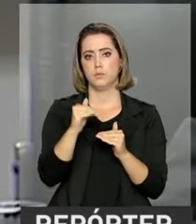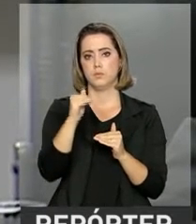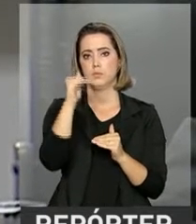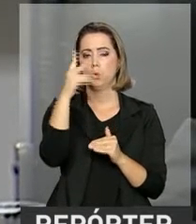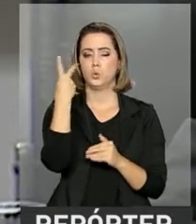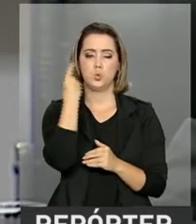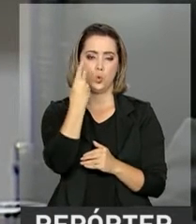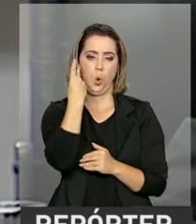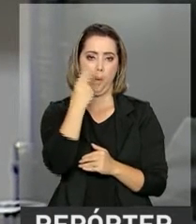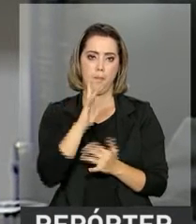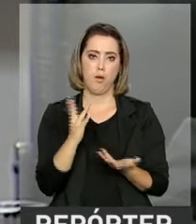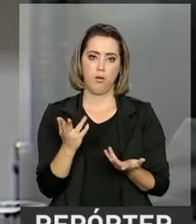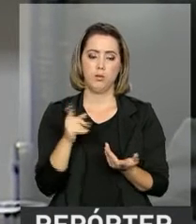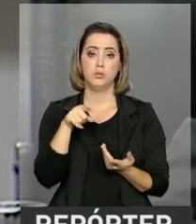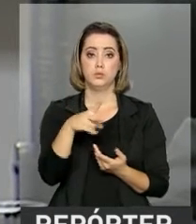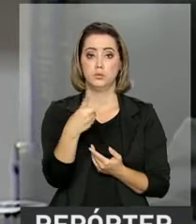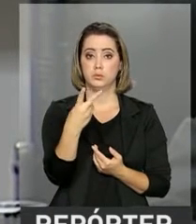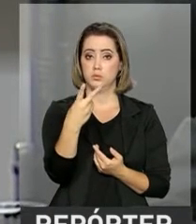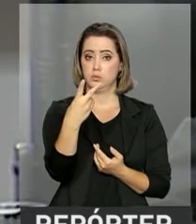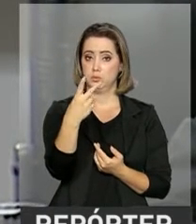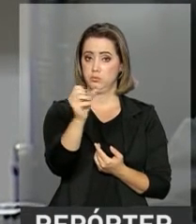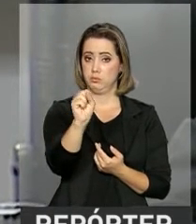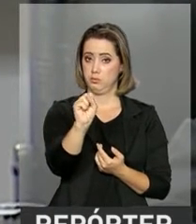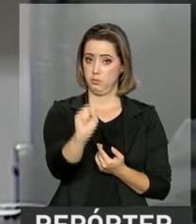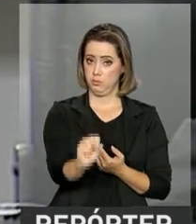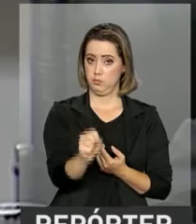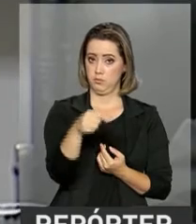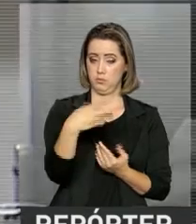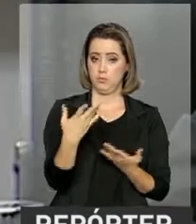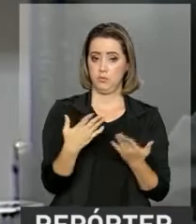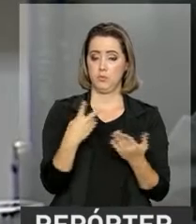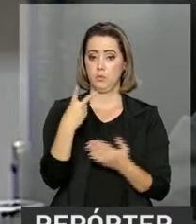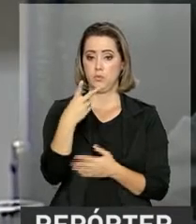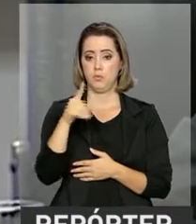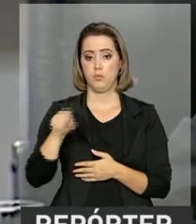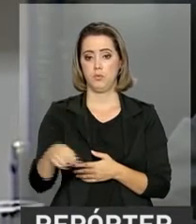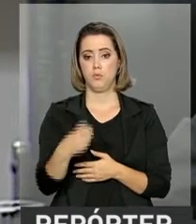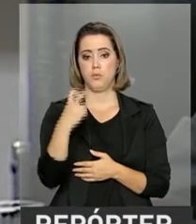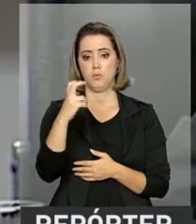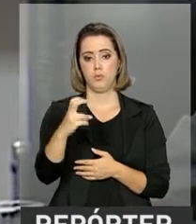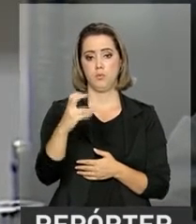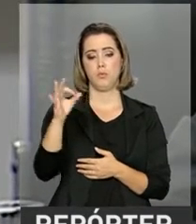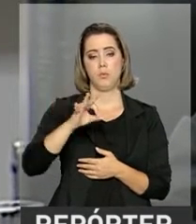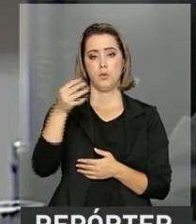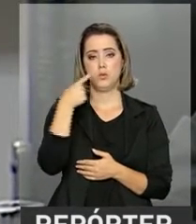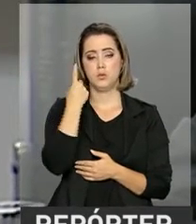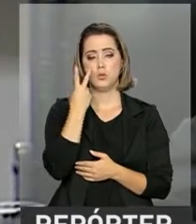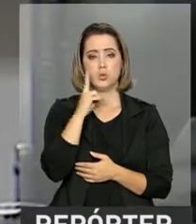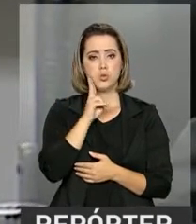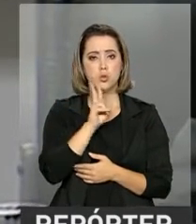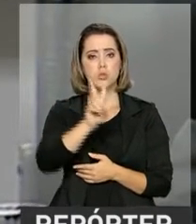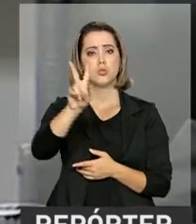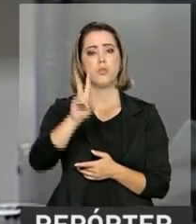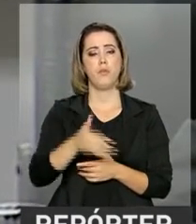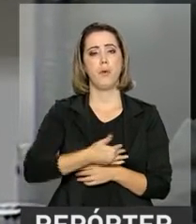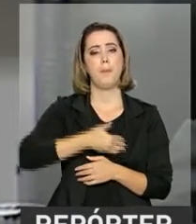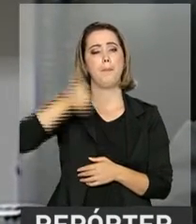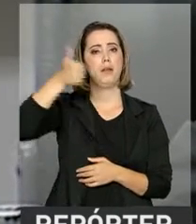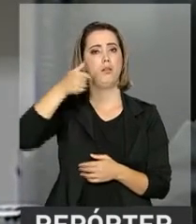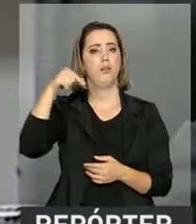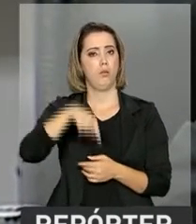normalidade. Por isso que o 2018 está em 2,5. A gente está vendo cenários melhores, não só para